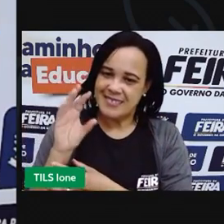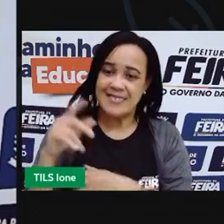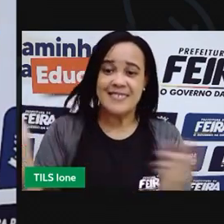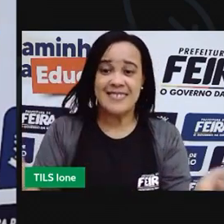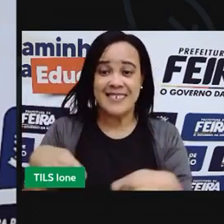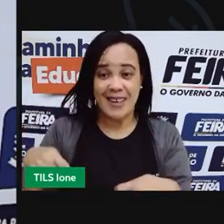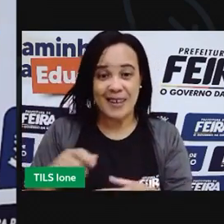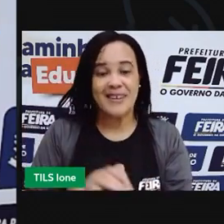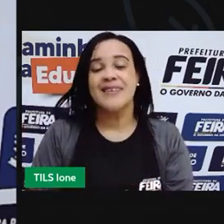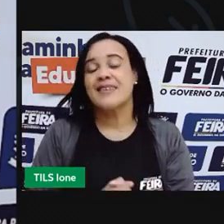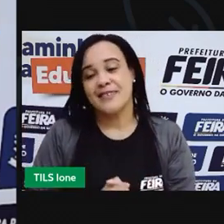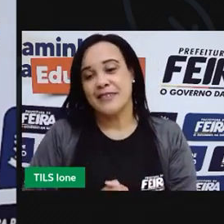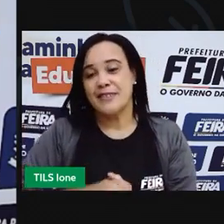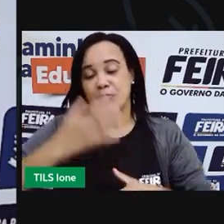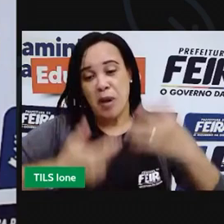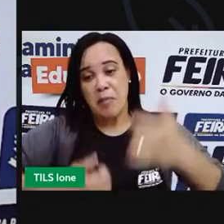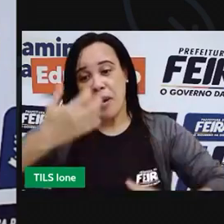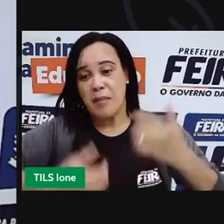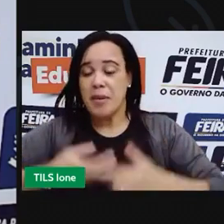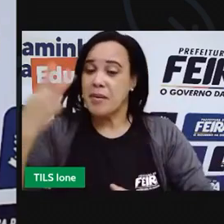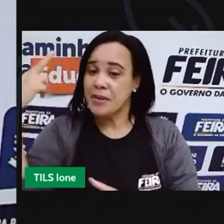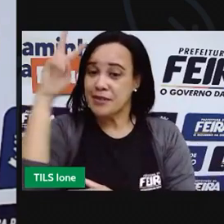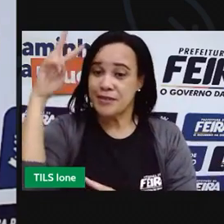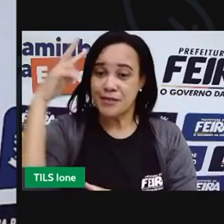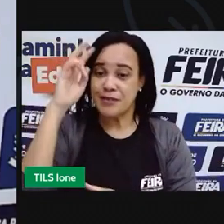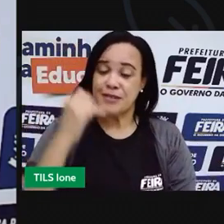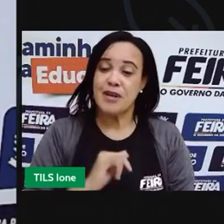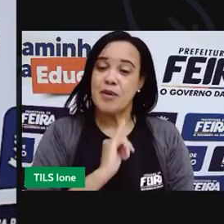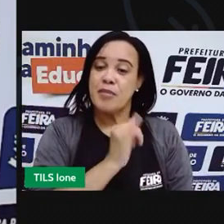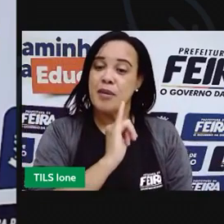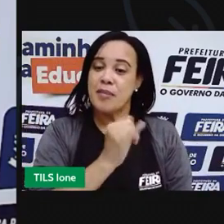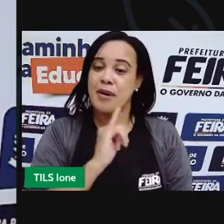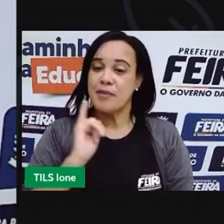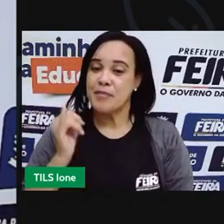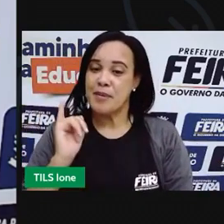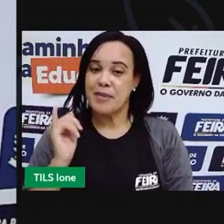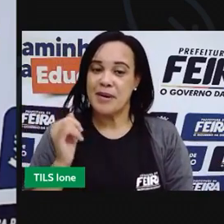E vai contando a história. Olá, olá.